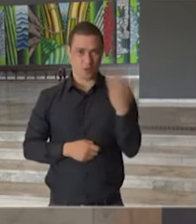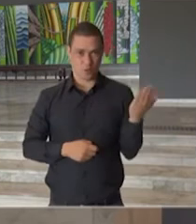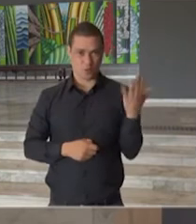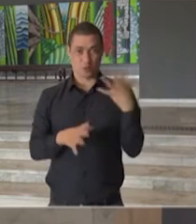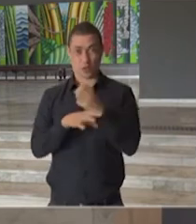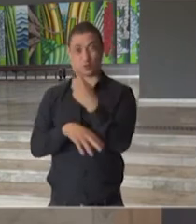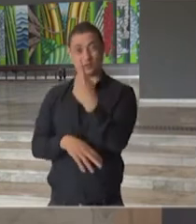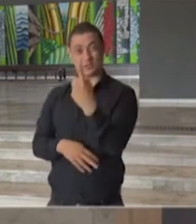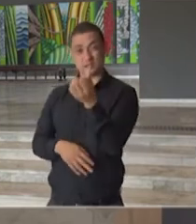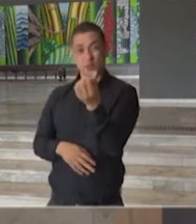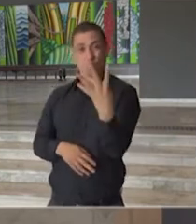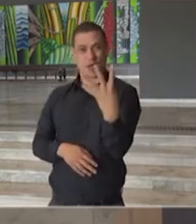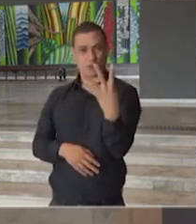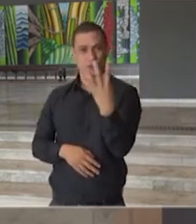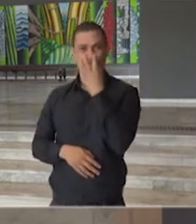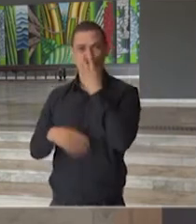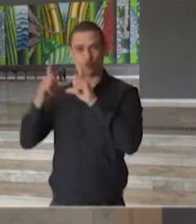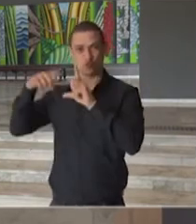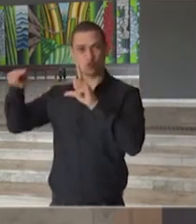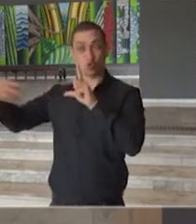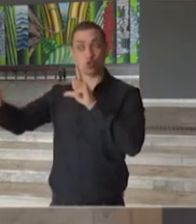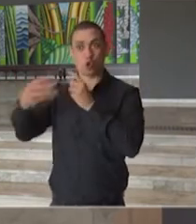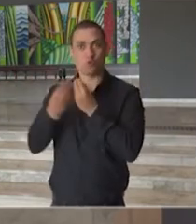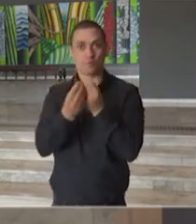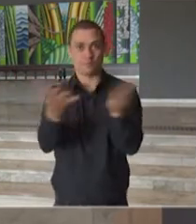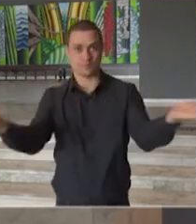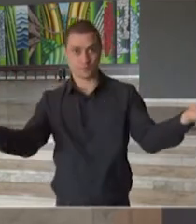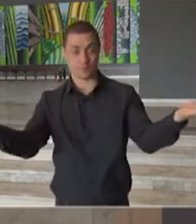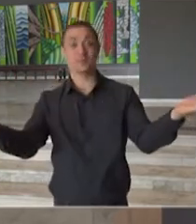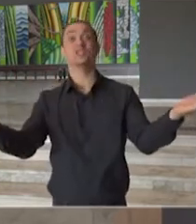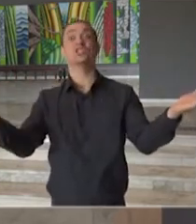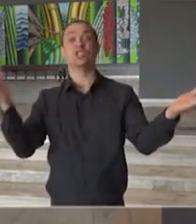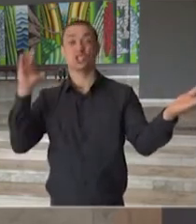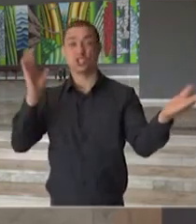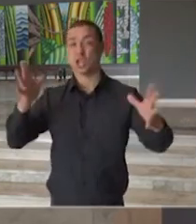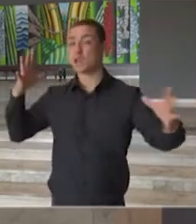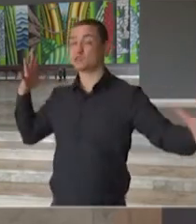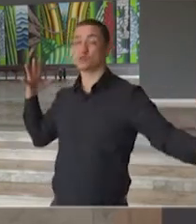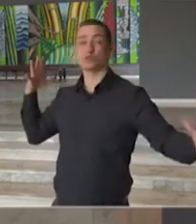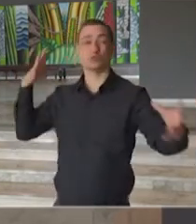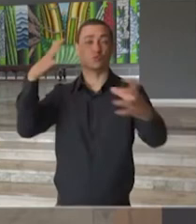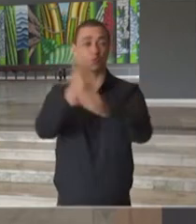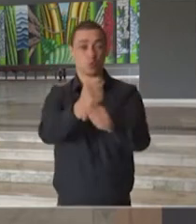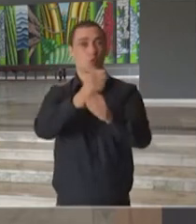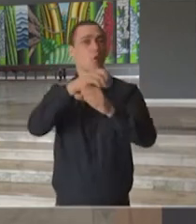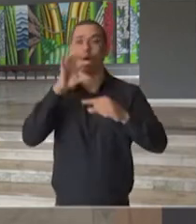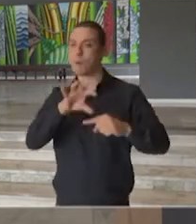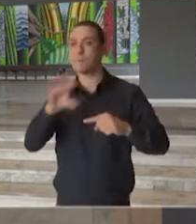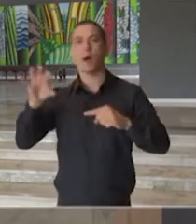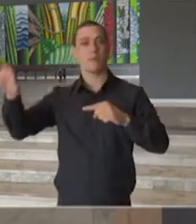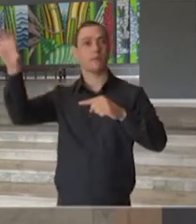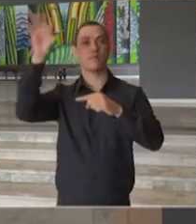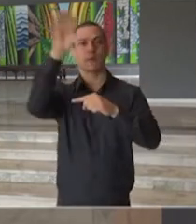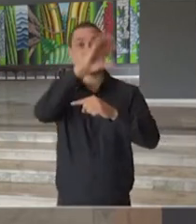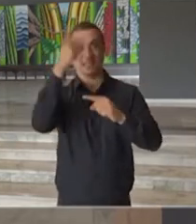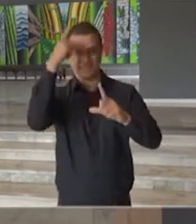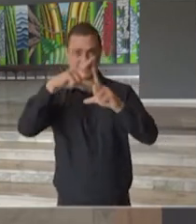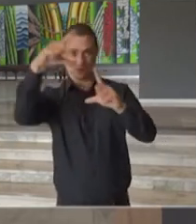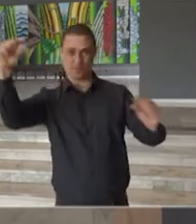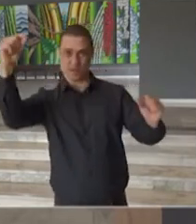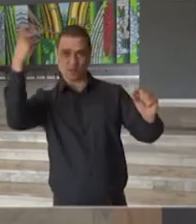164 respiradores sendo distribuídos, nós chegamos a todas as regiões do estado de São Paulo com